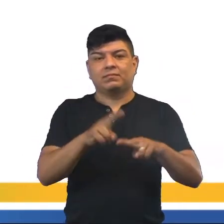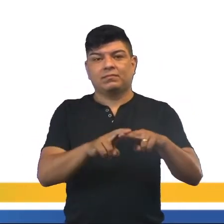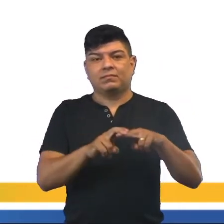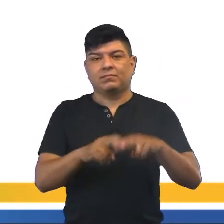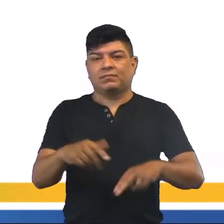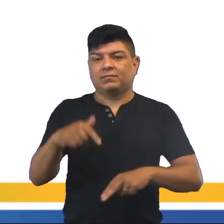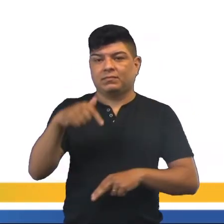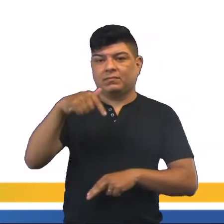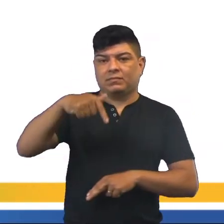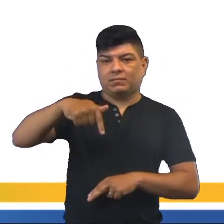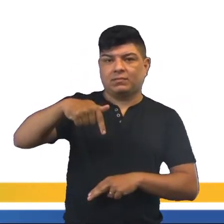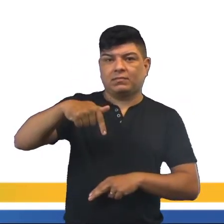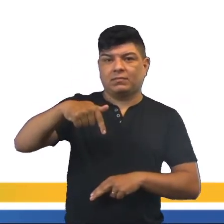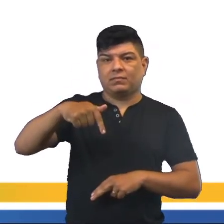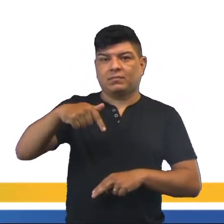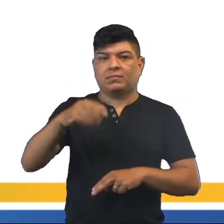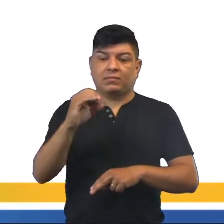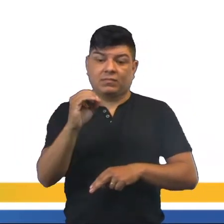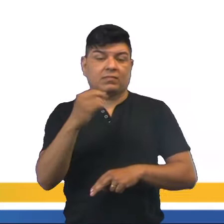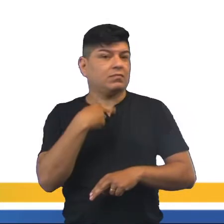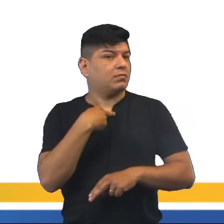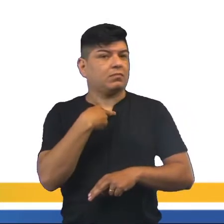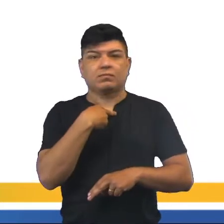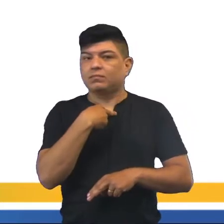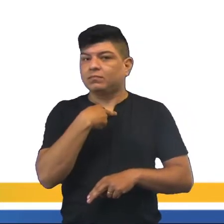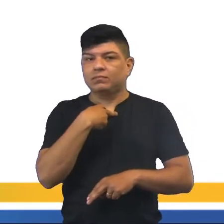esse Q, que é esse denominador, ele nunca pode ser zero.